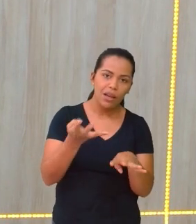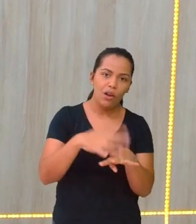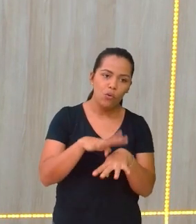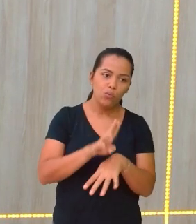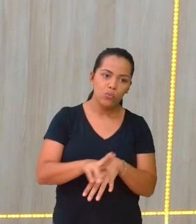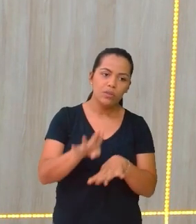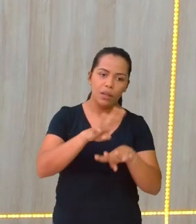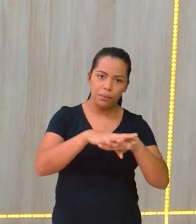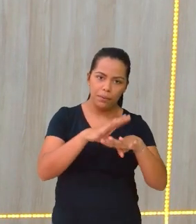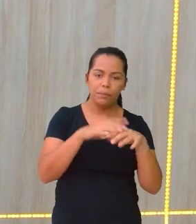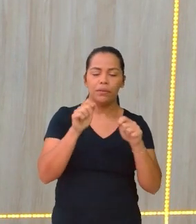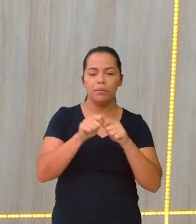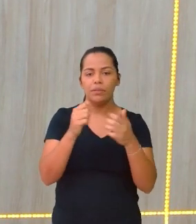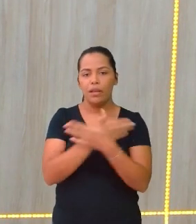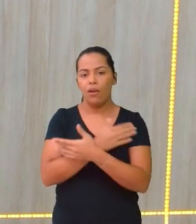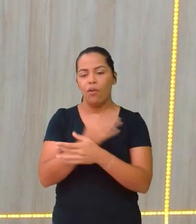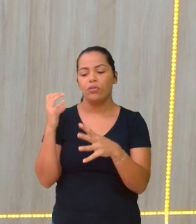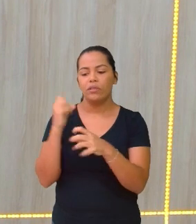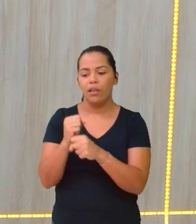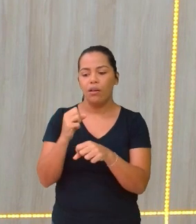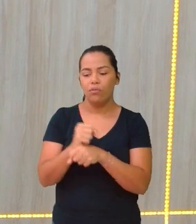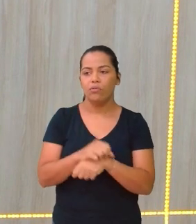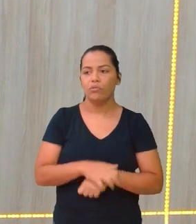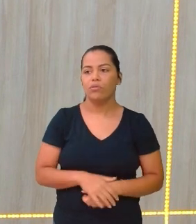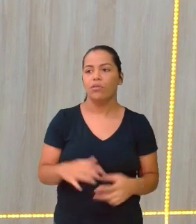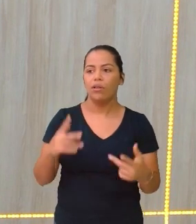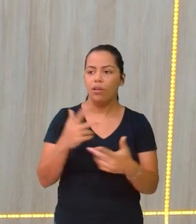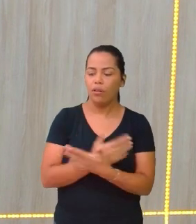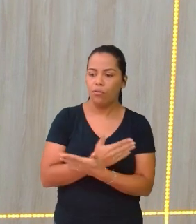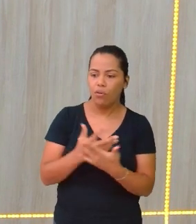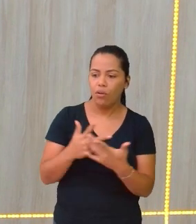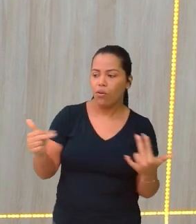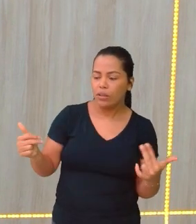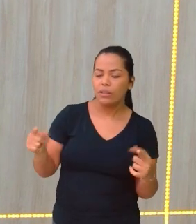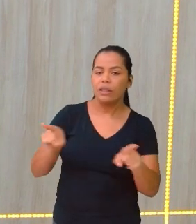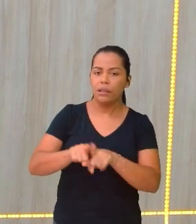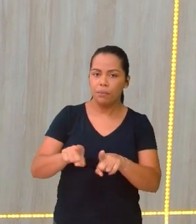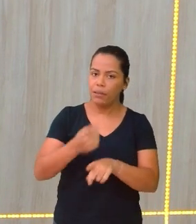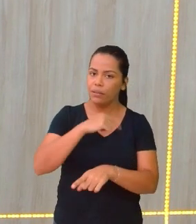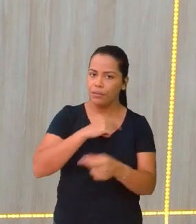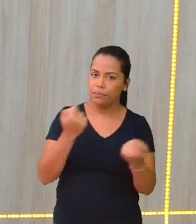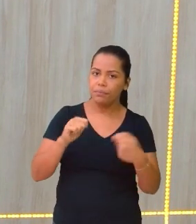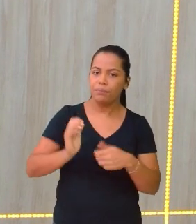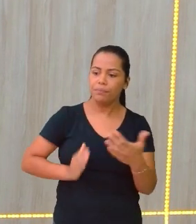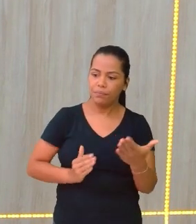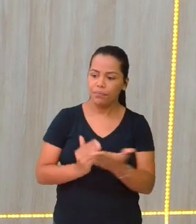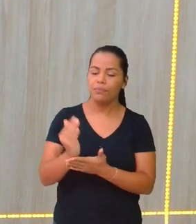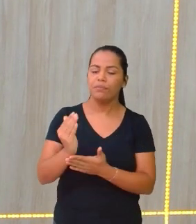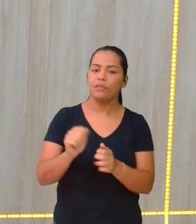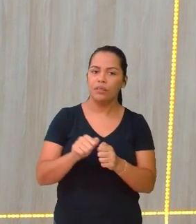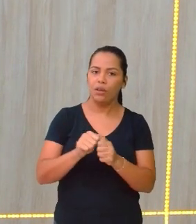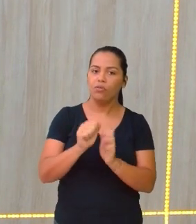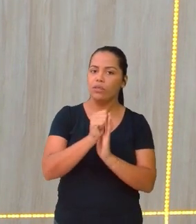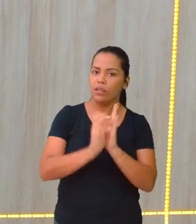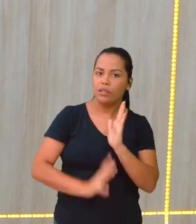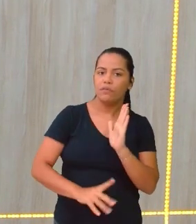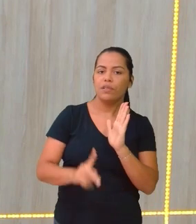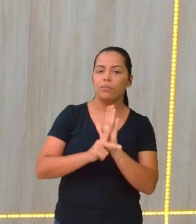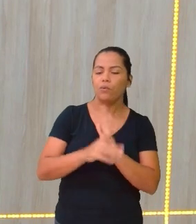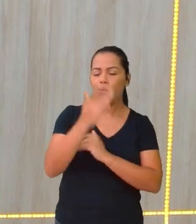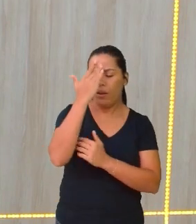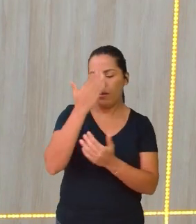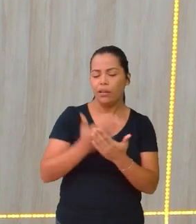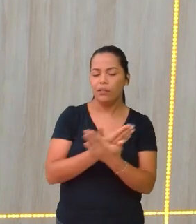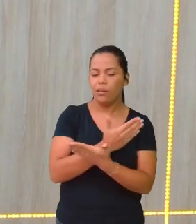houve deslocamento ou não. Algo também que a gente precisa já começar a fazer alguns exercícios. Acredito que alguns de